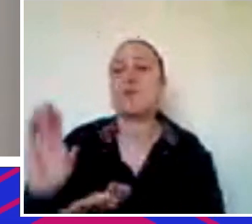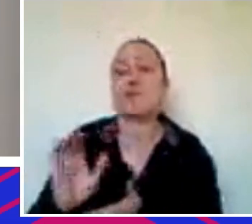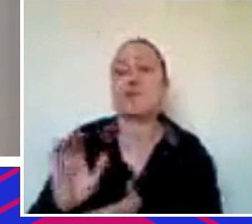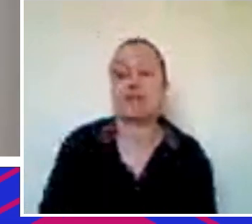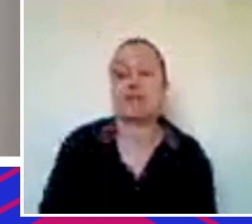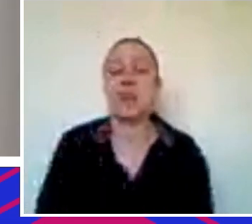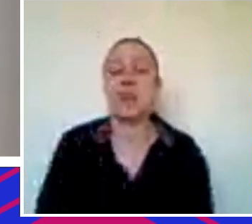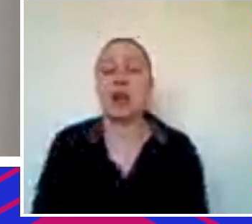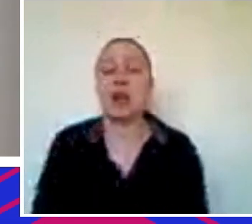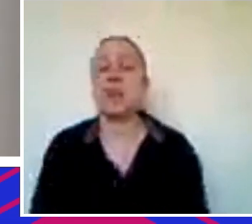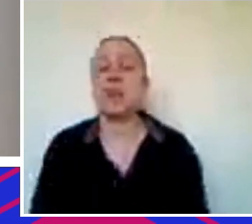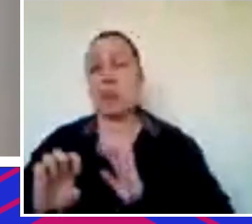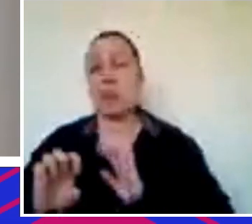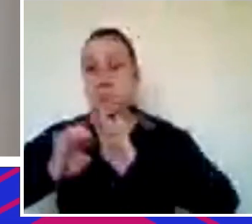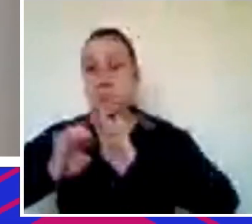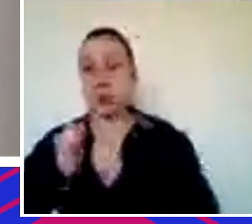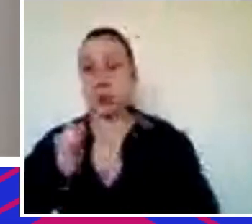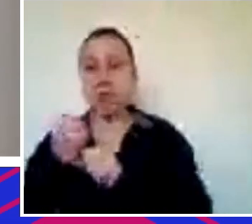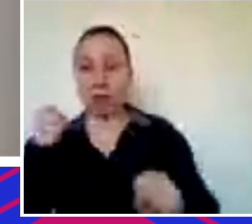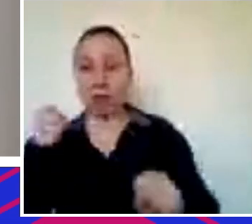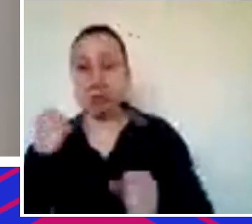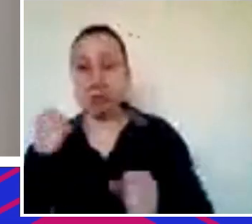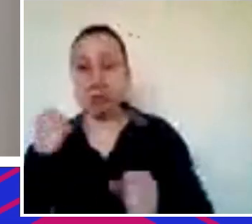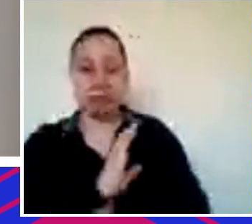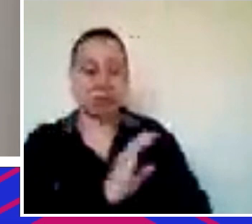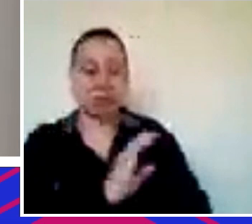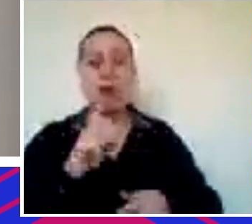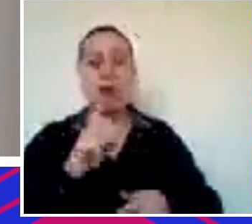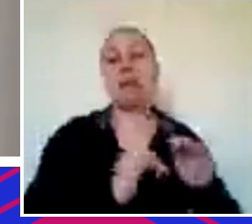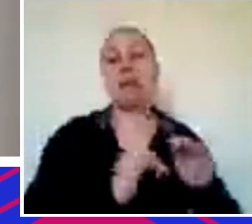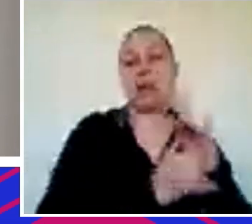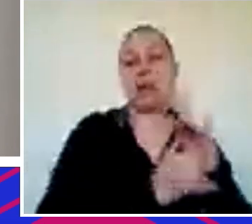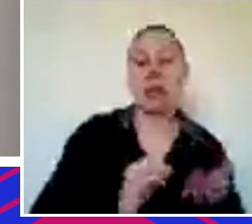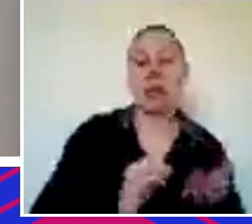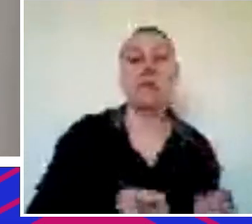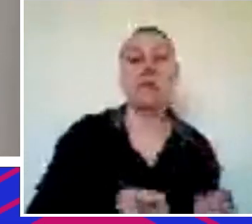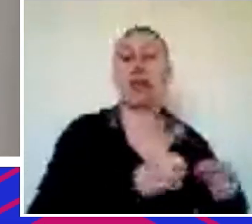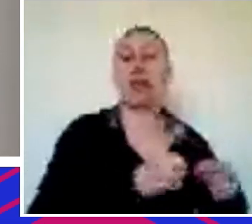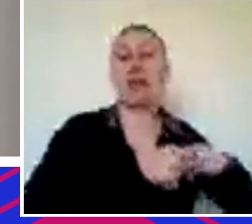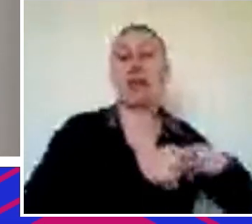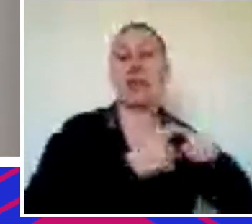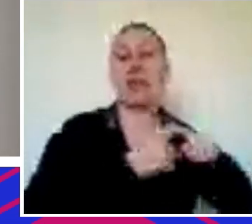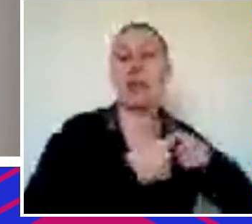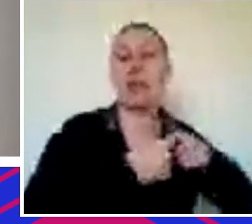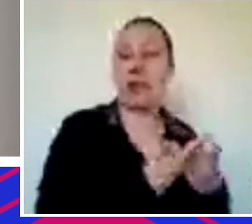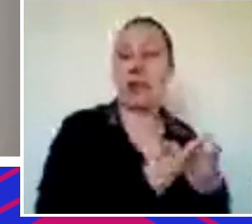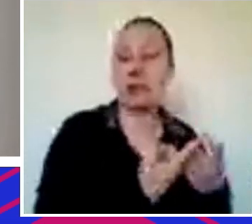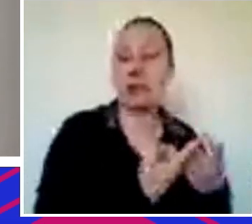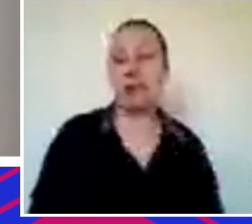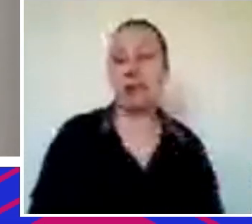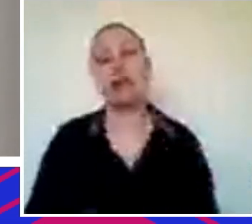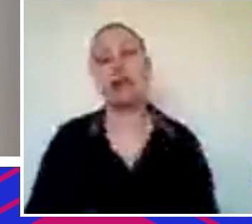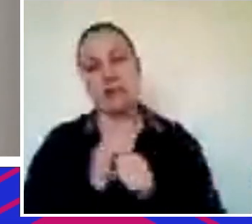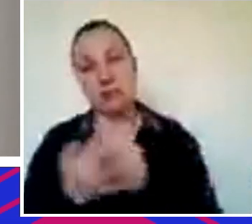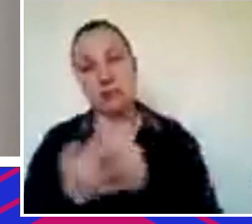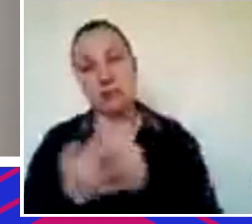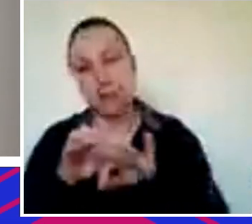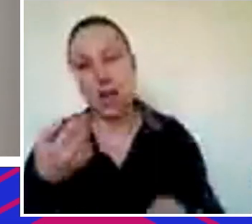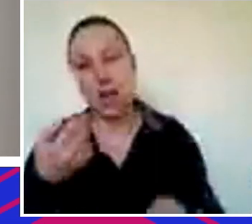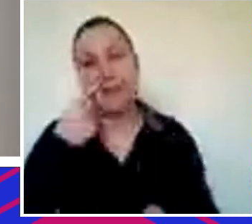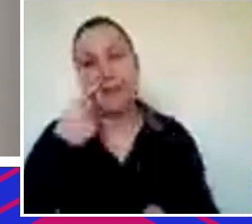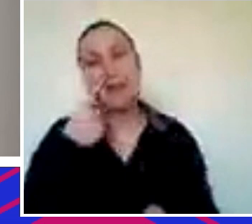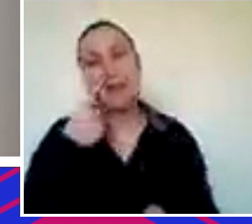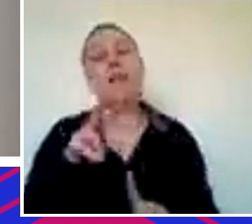Então, acho que a pandemia veio acelerar aí o mercado que estava no seu estágio bem inicial e a gente vê um futuro aí bem